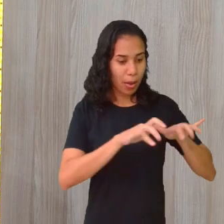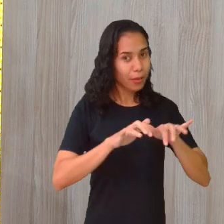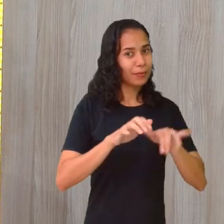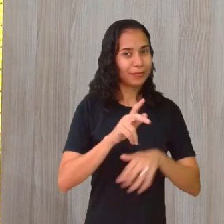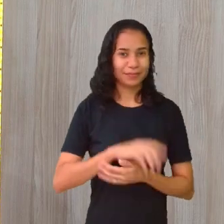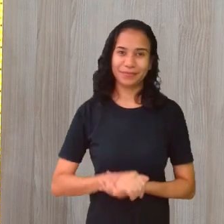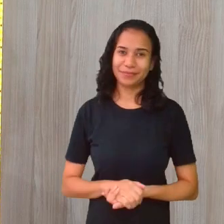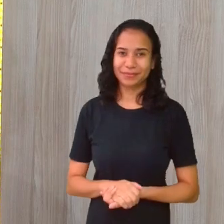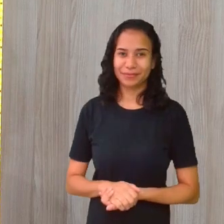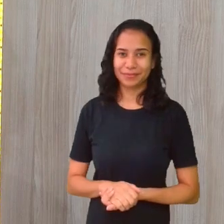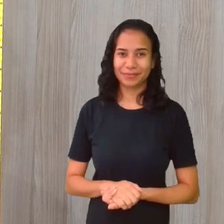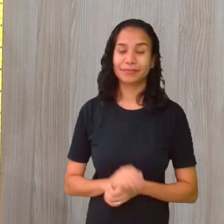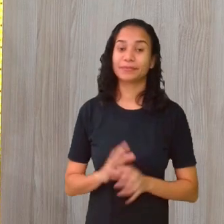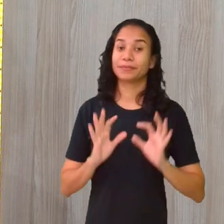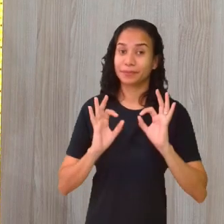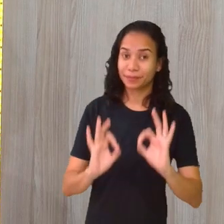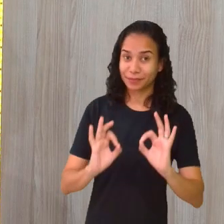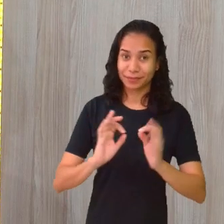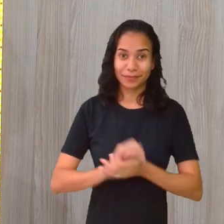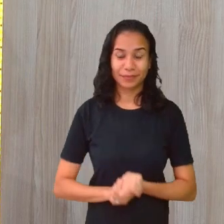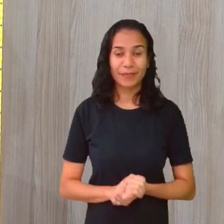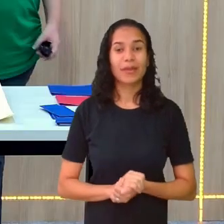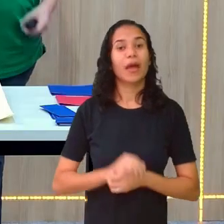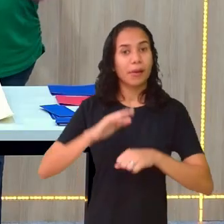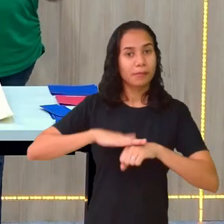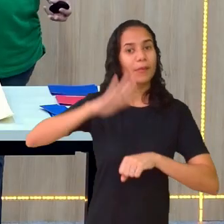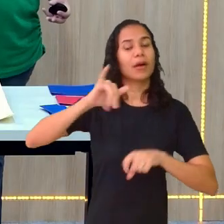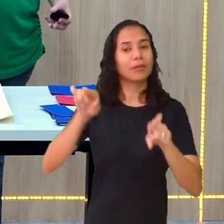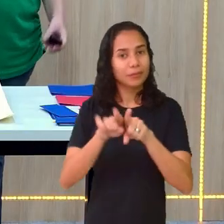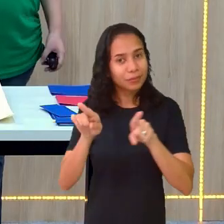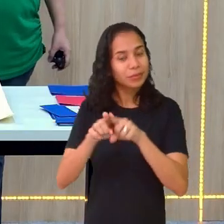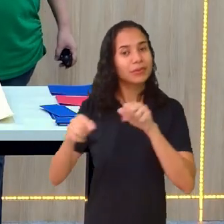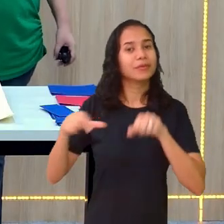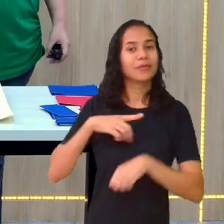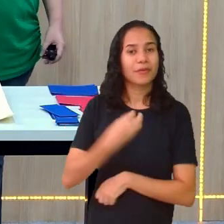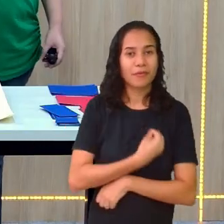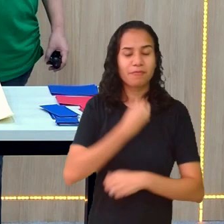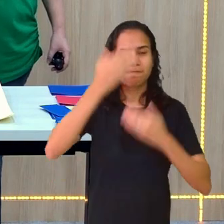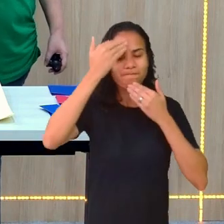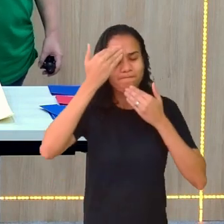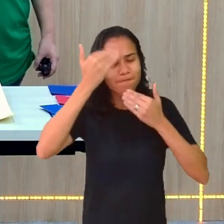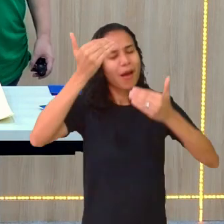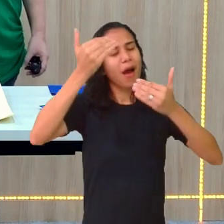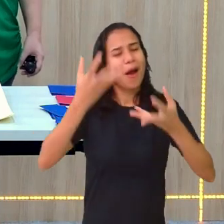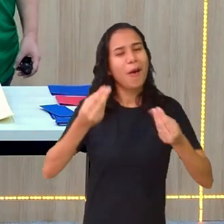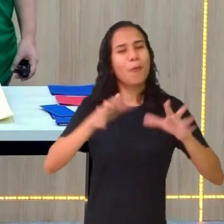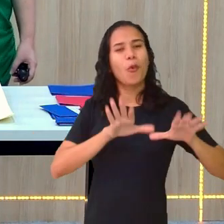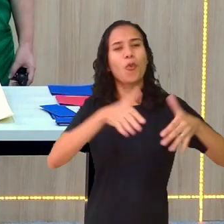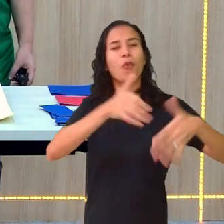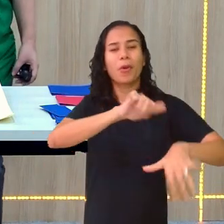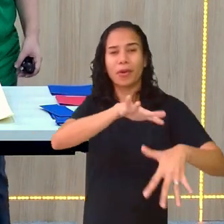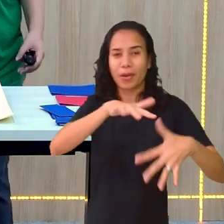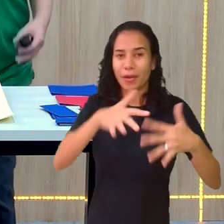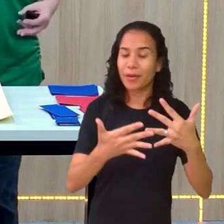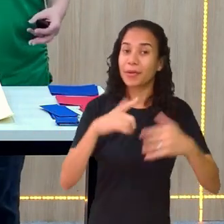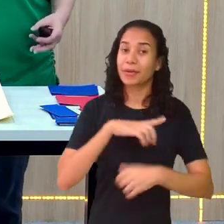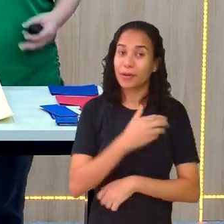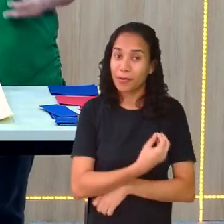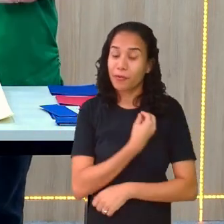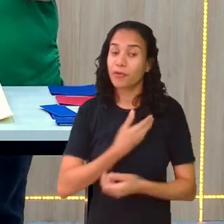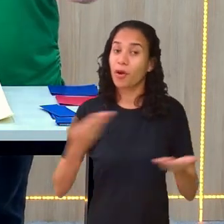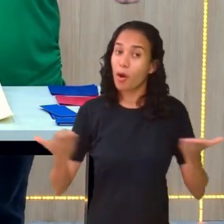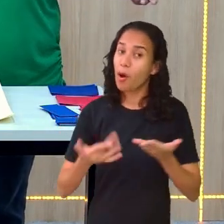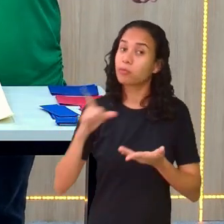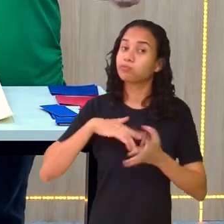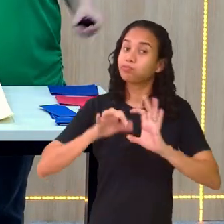professora! Bom, além de Marta, eu tenho que agradecer bastante a equipe de Libras, porque